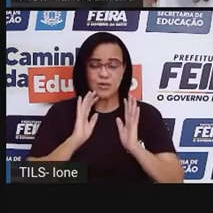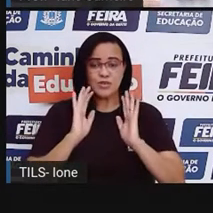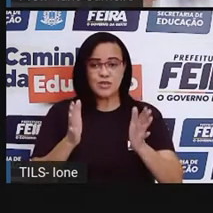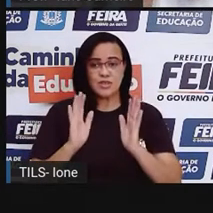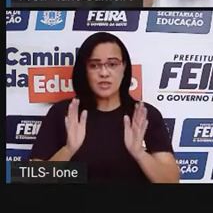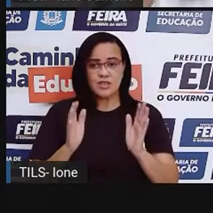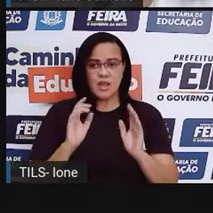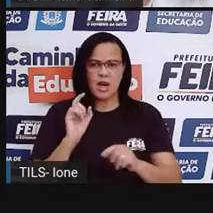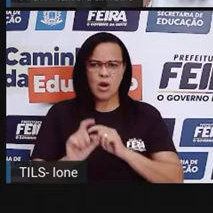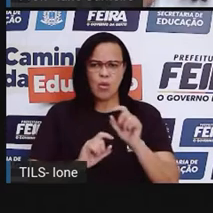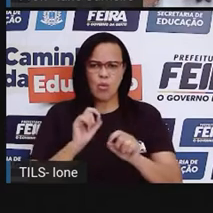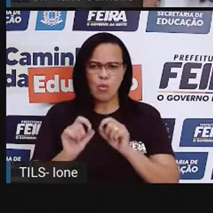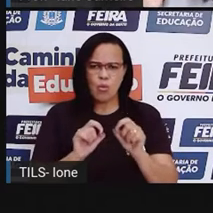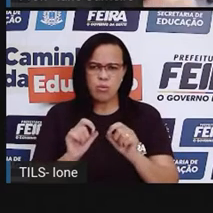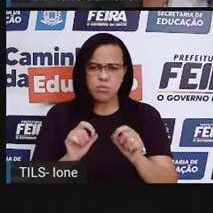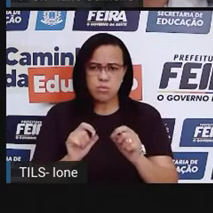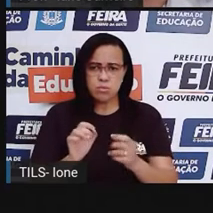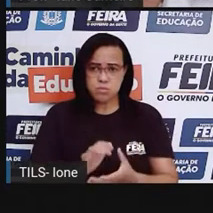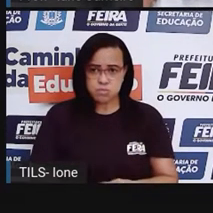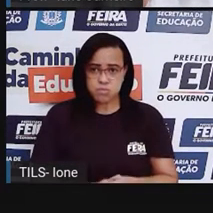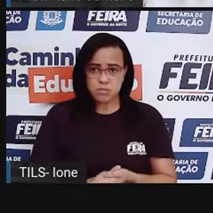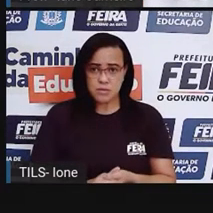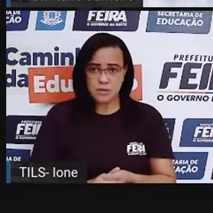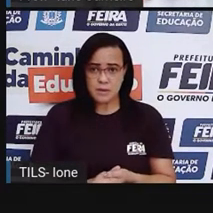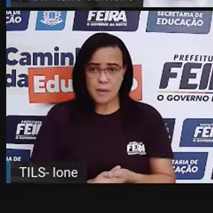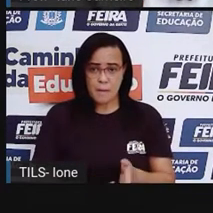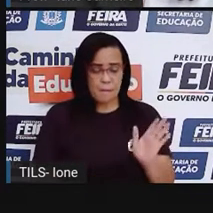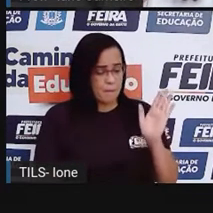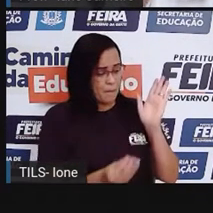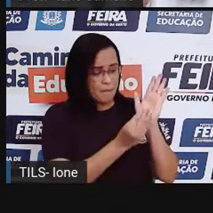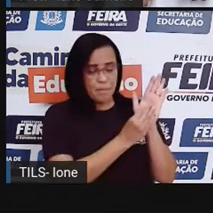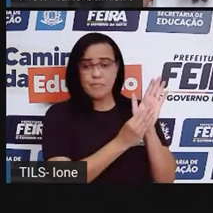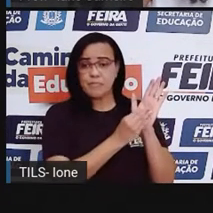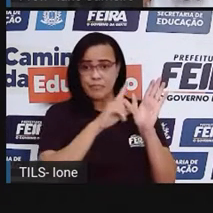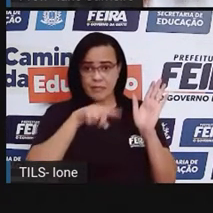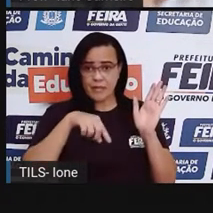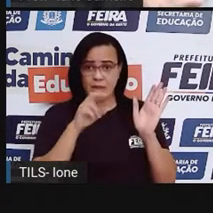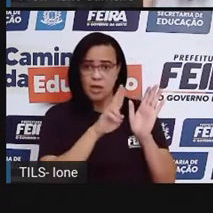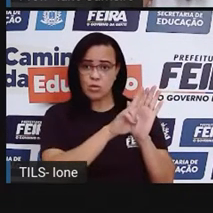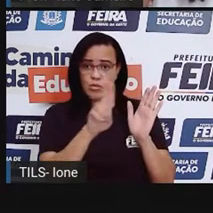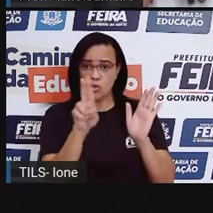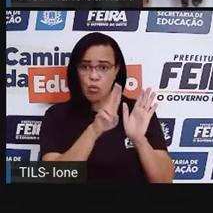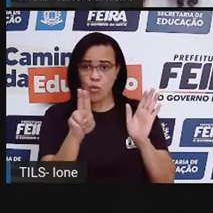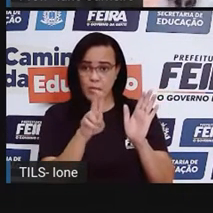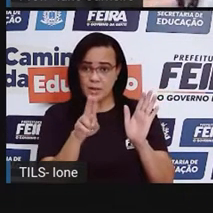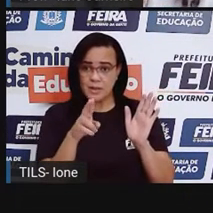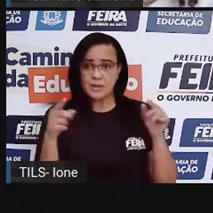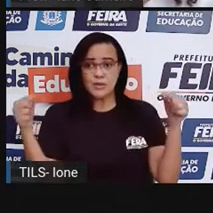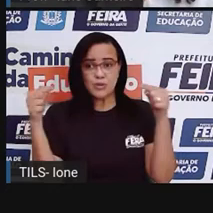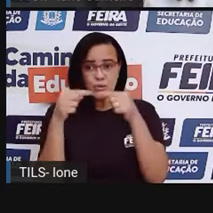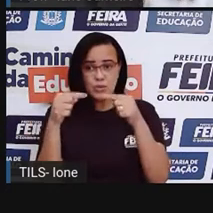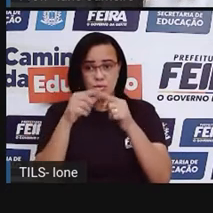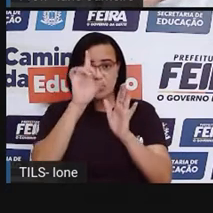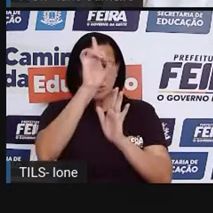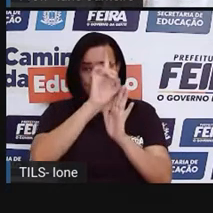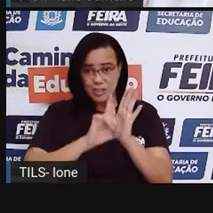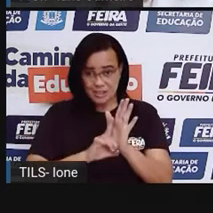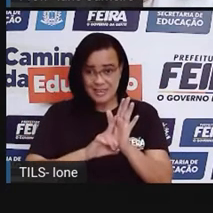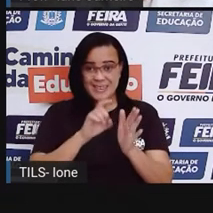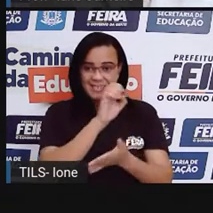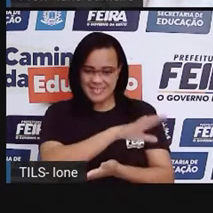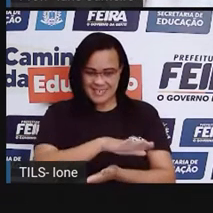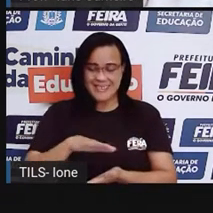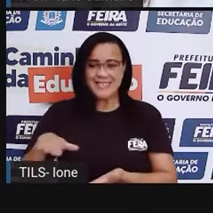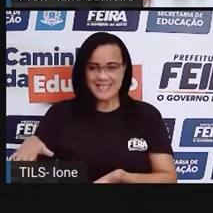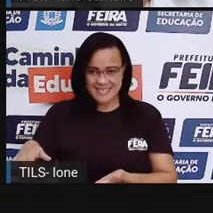questões, assim, ó, desde o nome da criança, que a gente já falou que o nome é um direito que a criança tem, né? Que todos